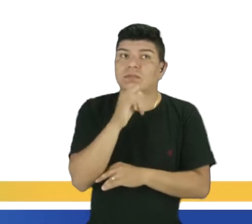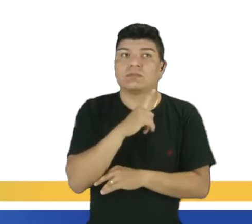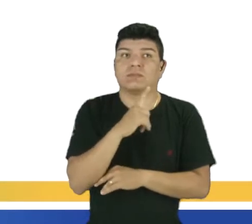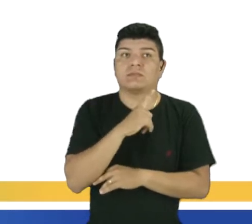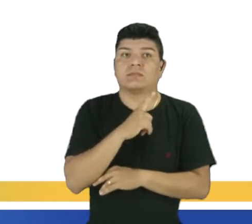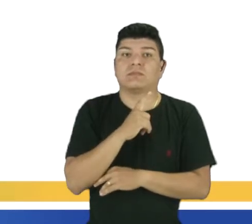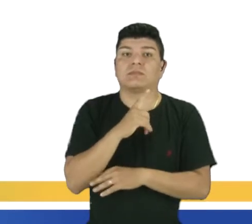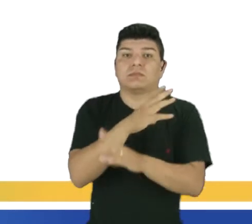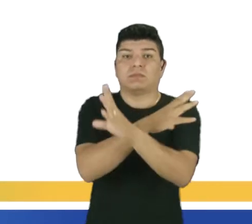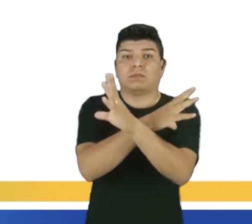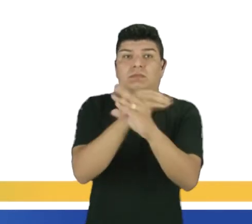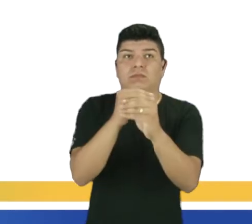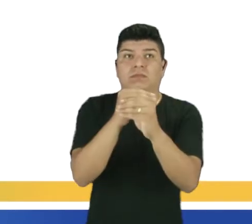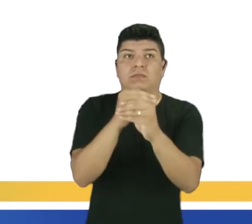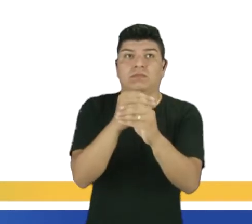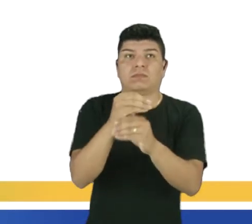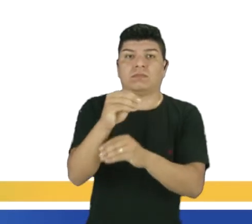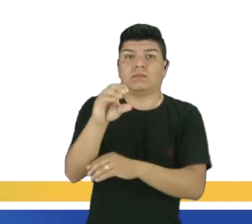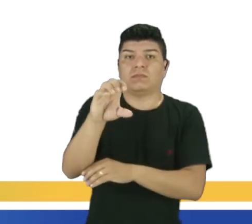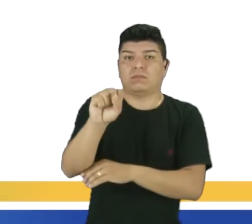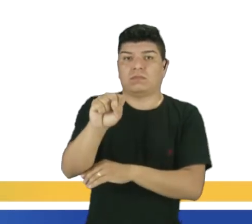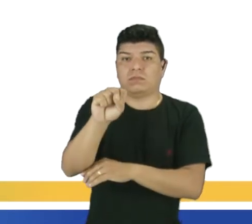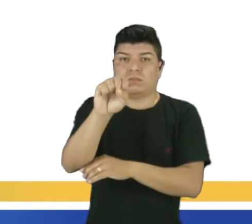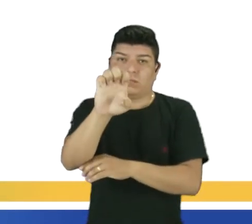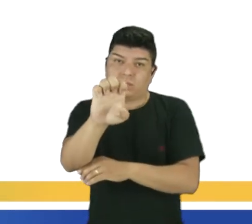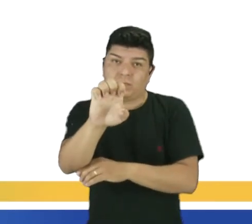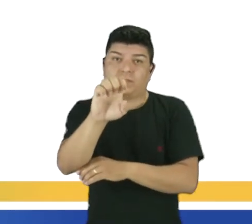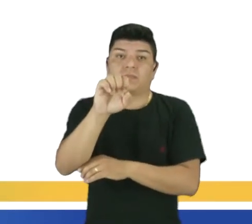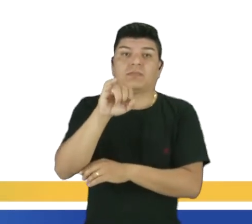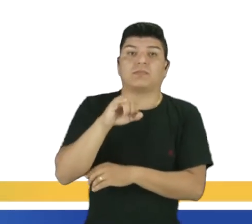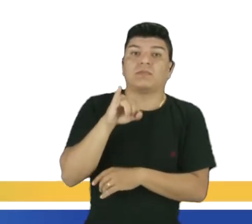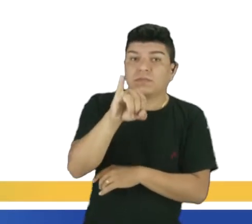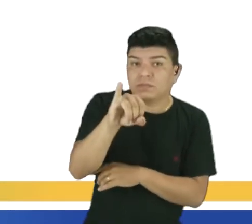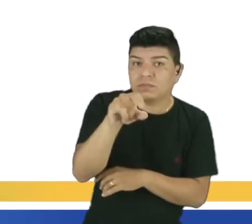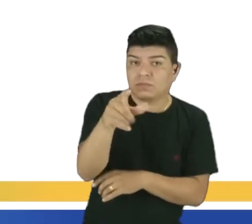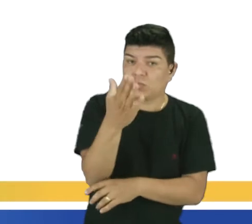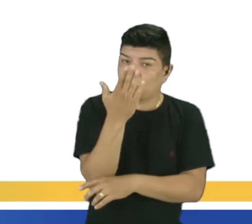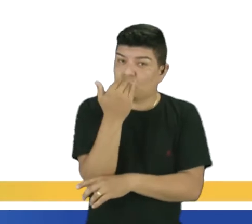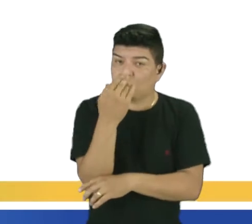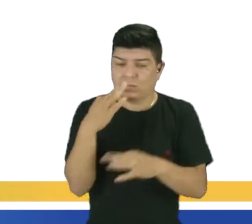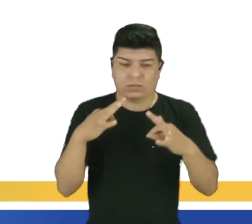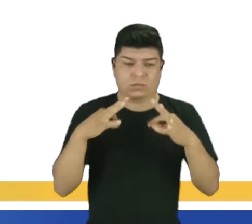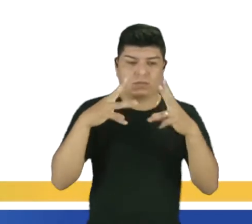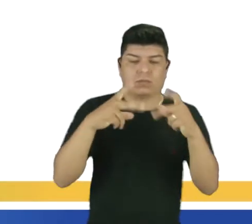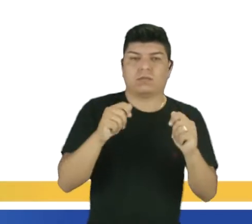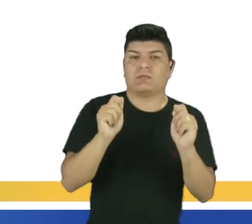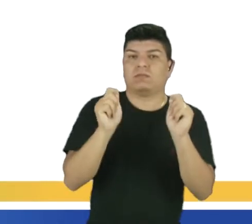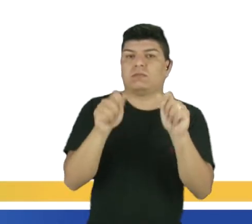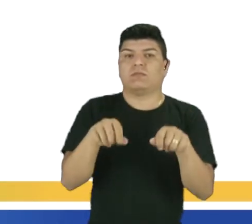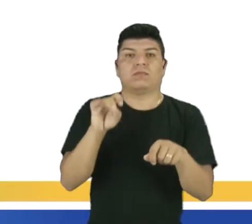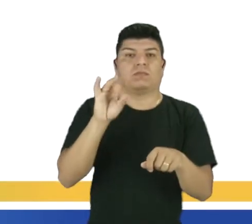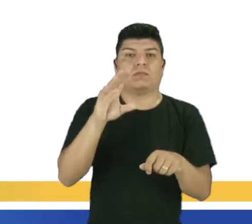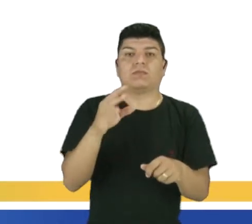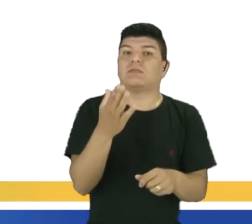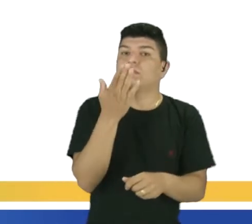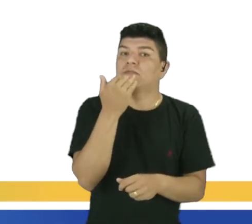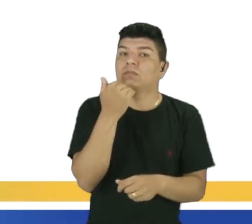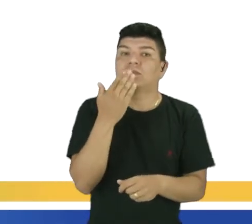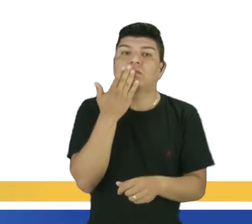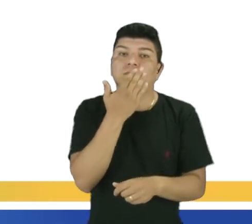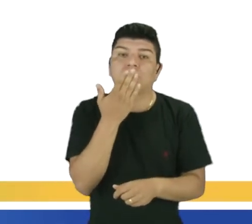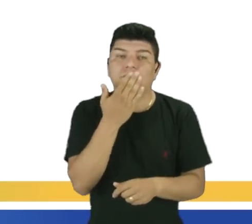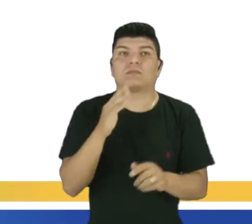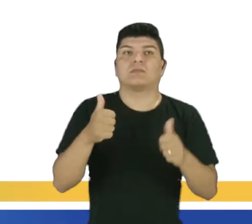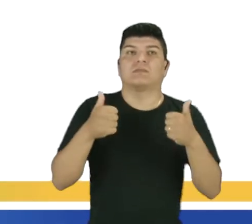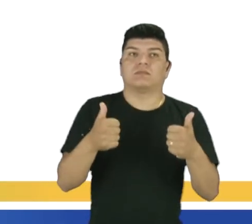temos a conjunção, se, se você comer tudo, você poderá comer sobremesa. Esse